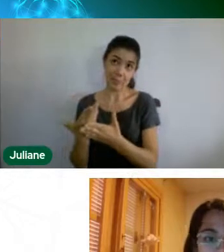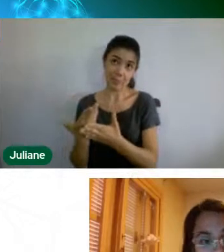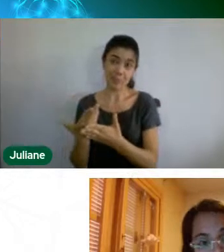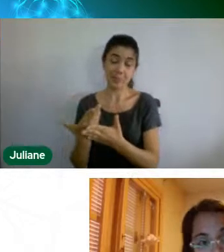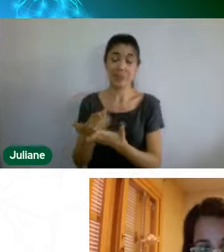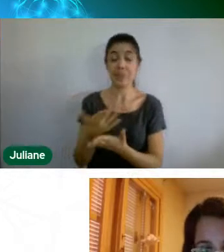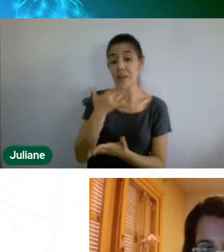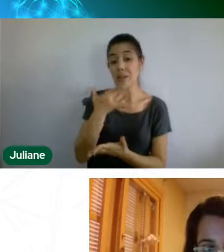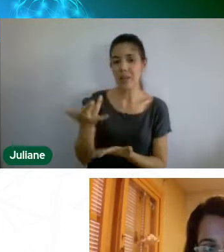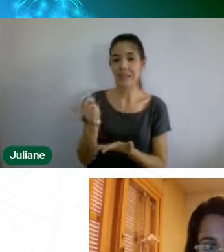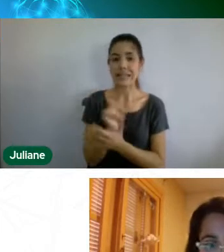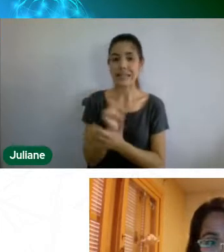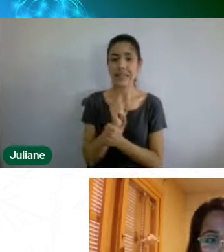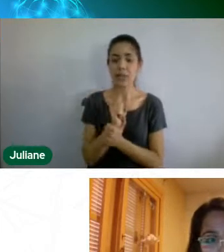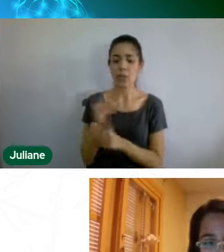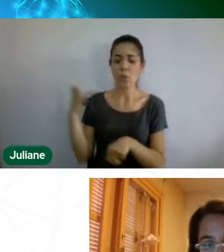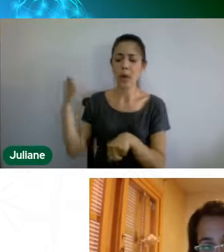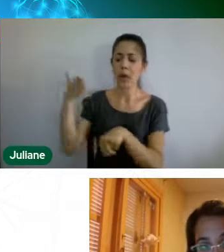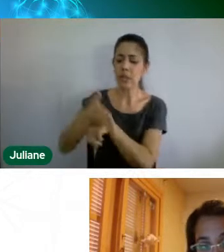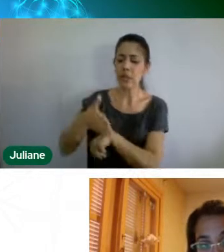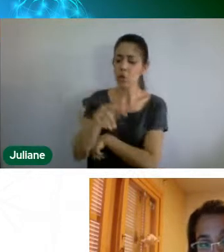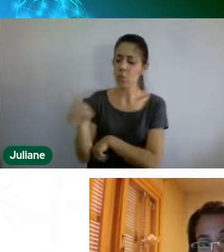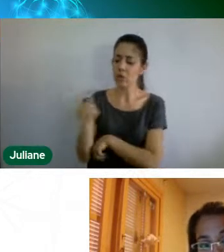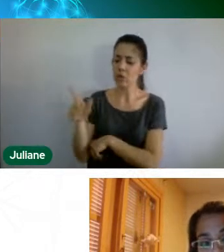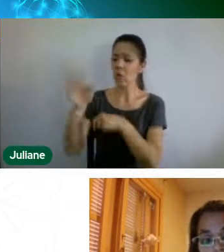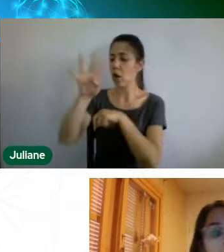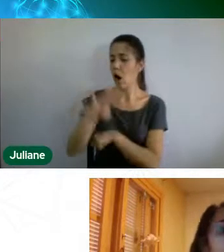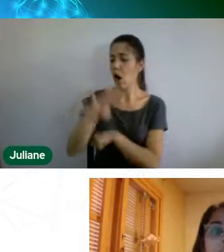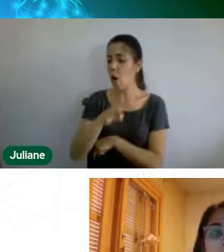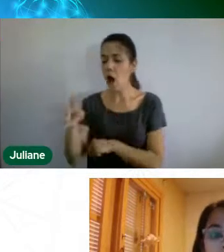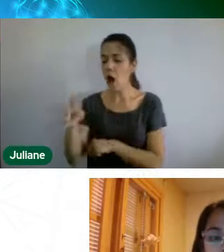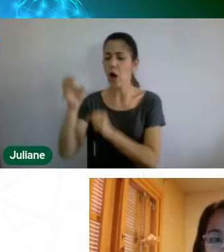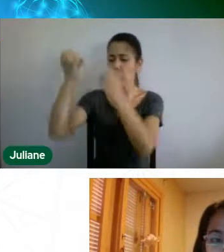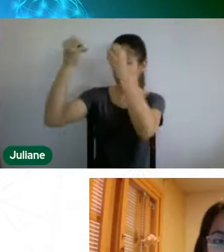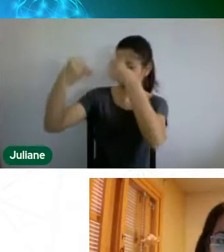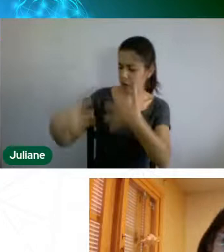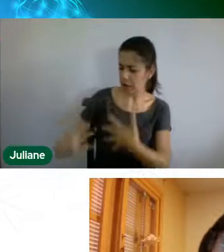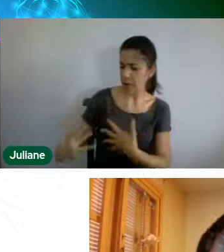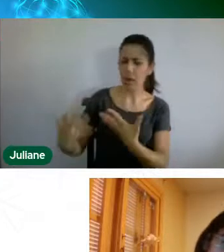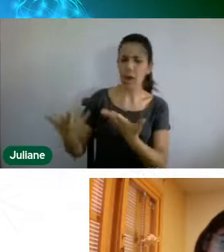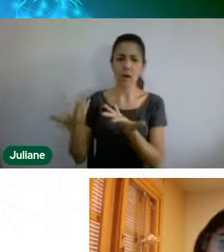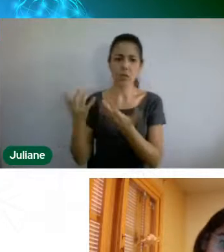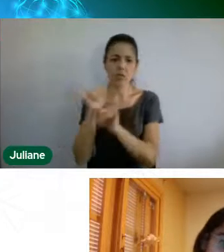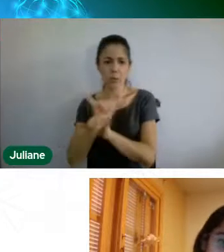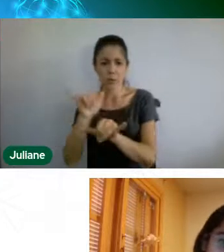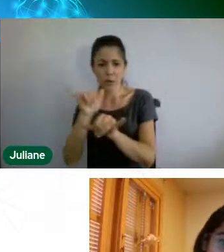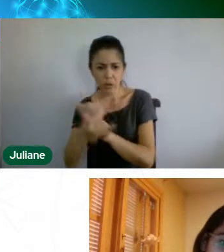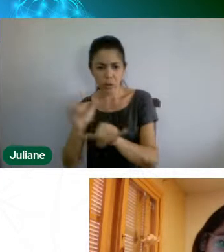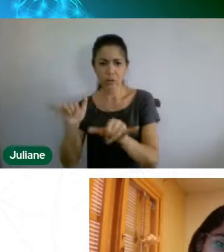acesso mais aproximados com realidade, é o que a gente quer que possa ser buscado na nossa pesquisa.